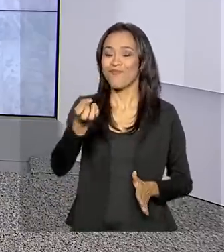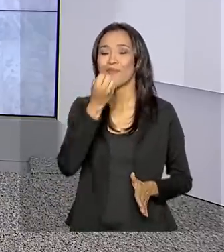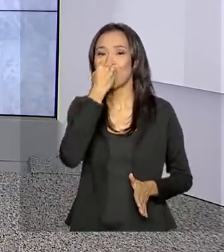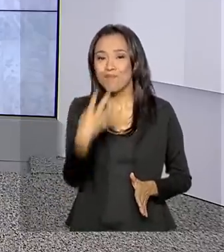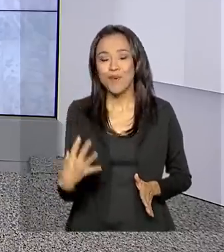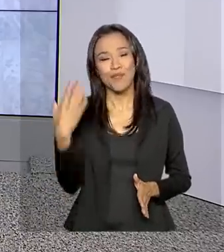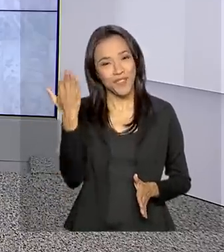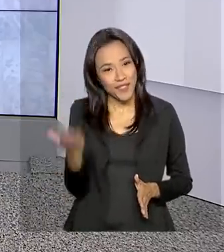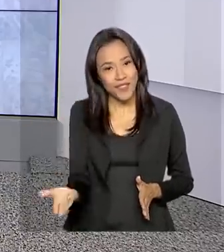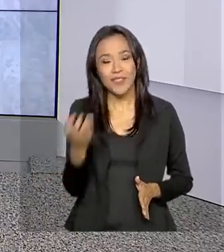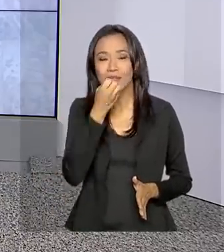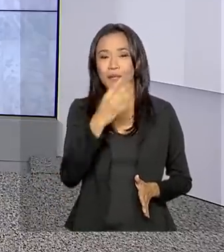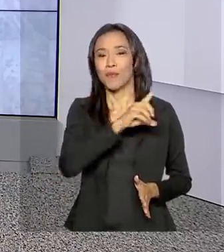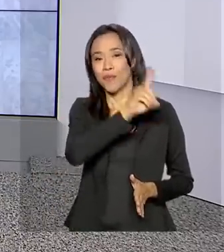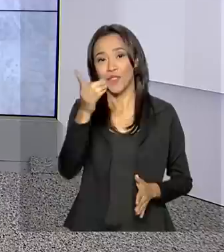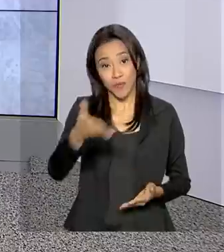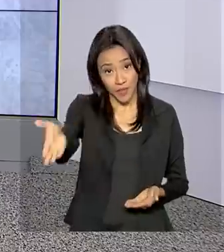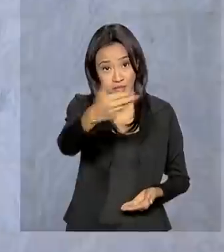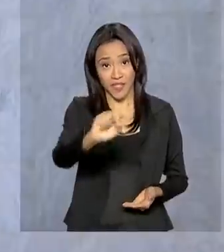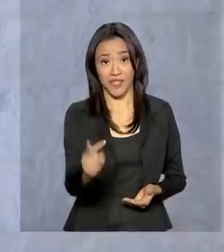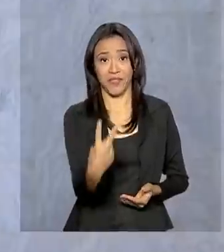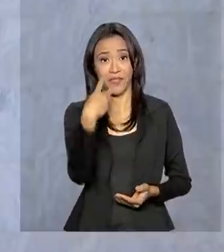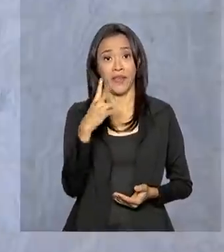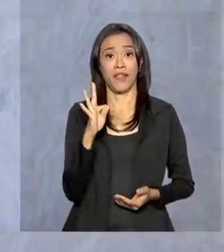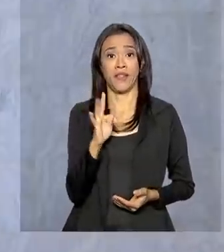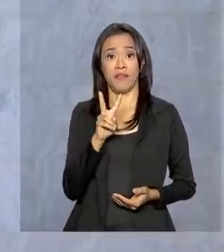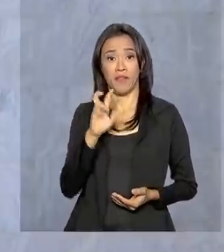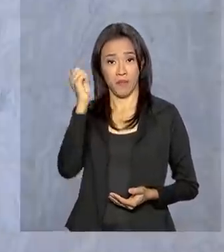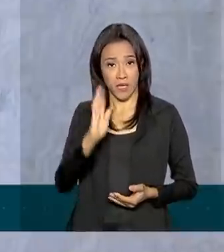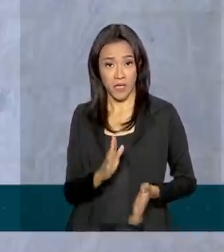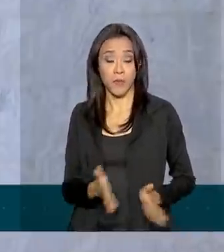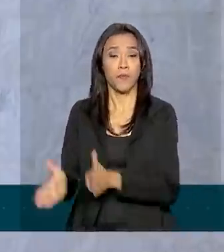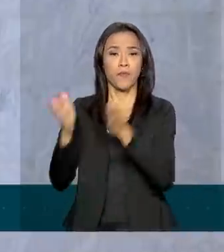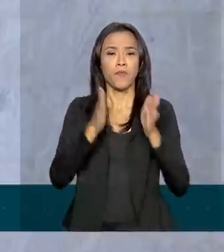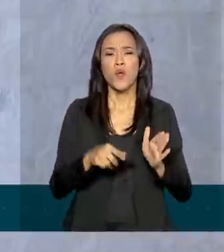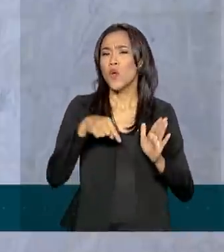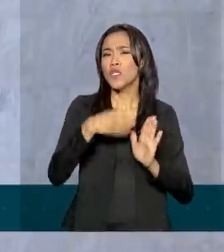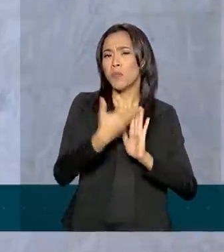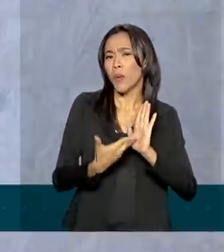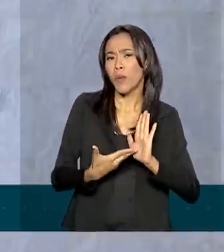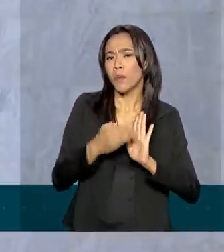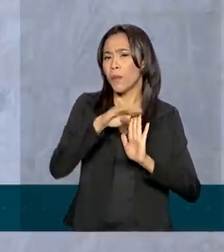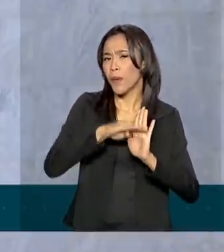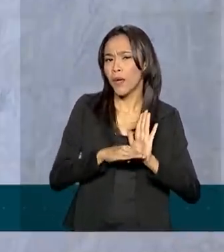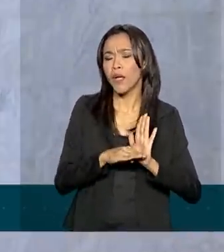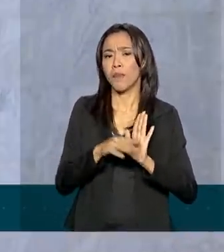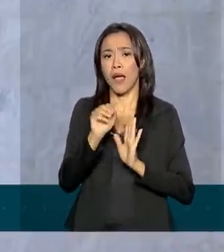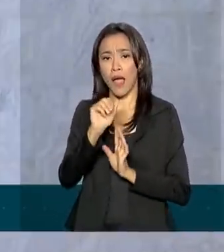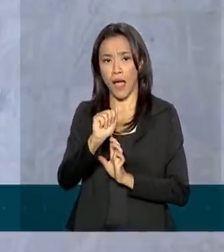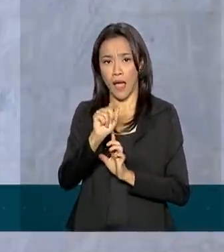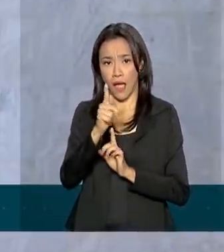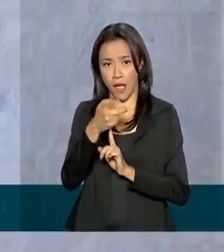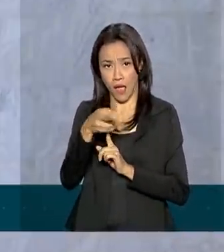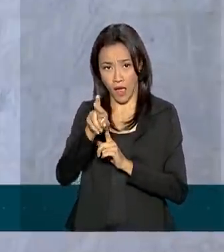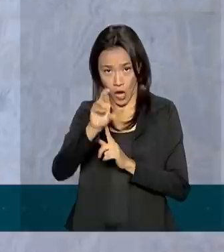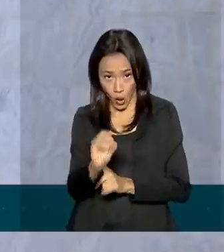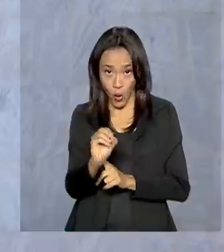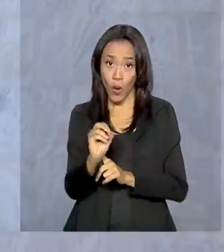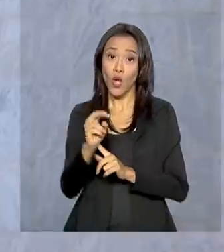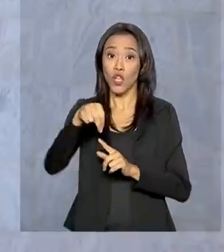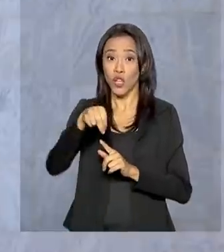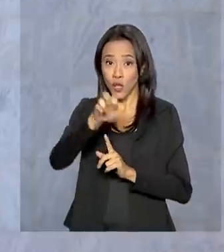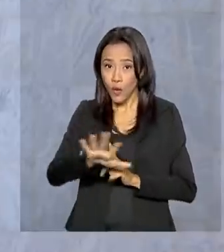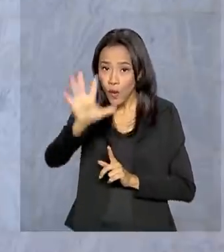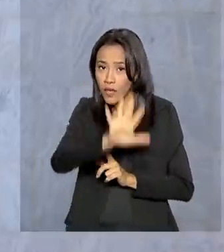você. Bom dia para você que acompanha a TV Brasil. O AgroNordeste vai impulsionar o desenvolvimento do setor rural, buscando